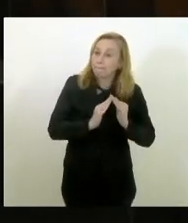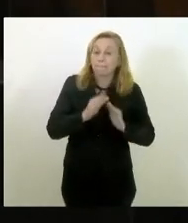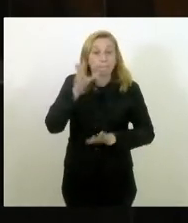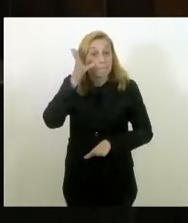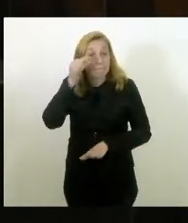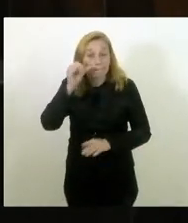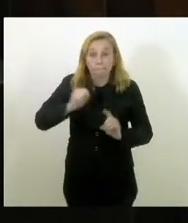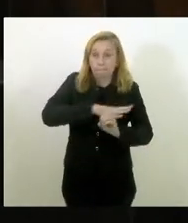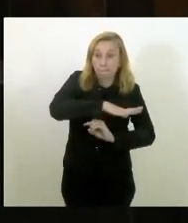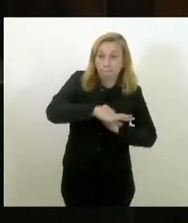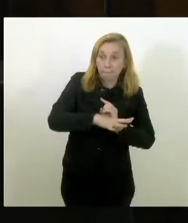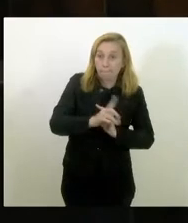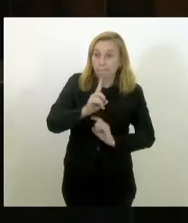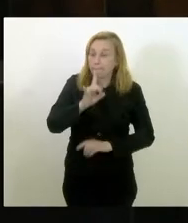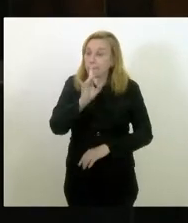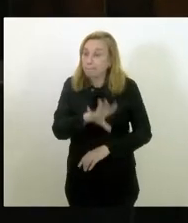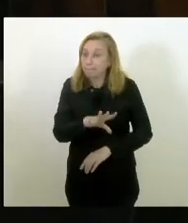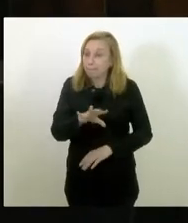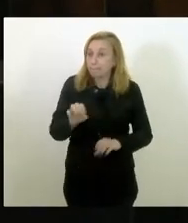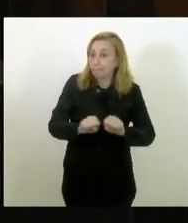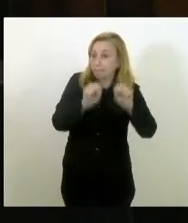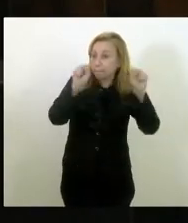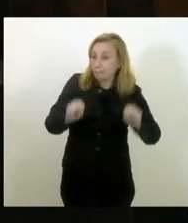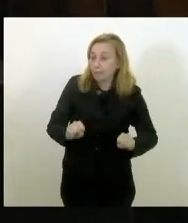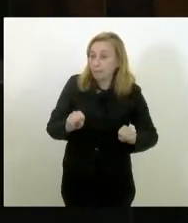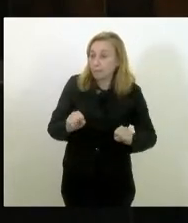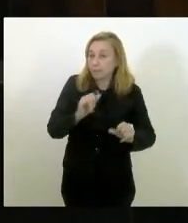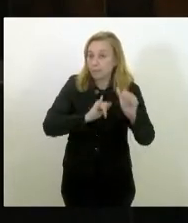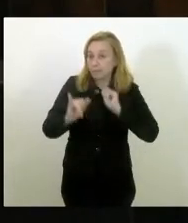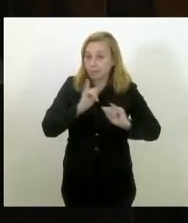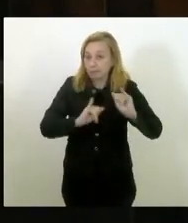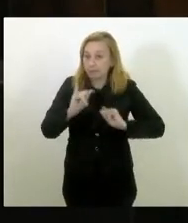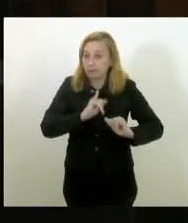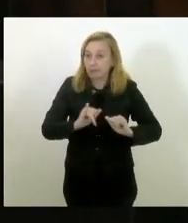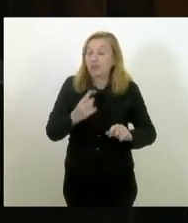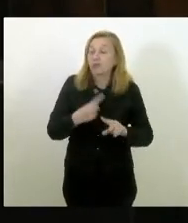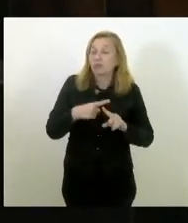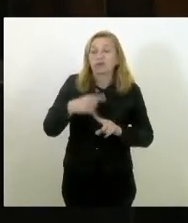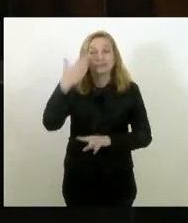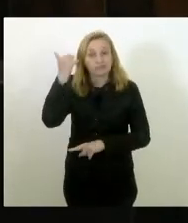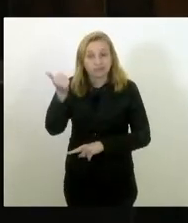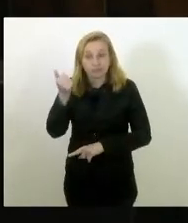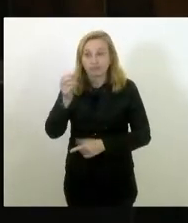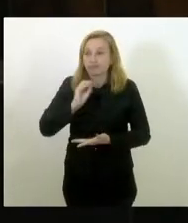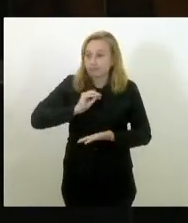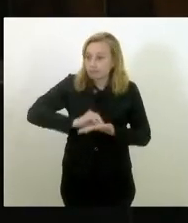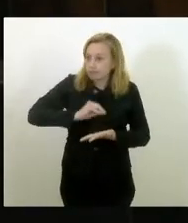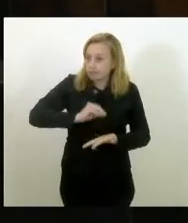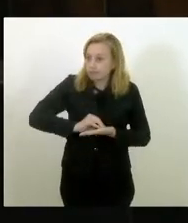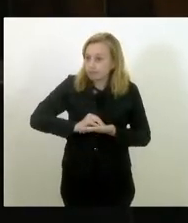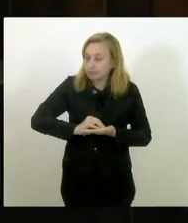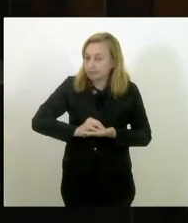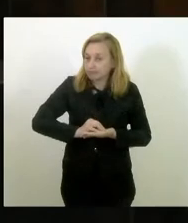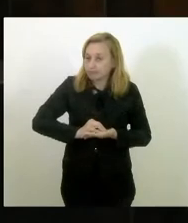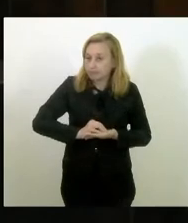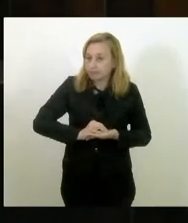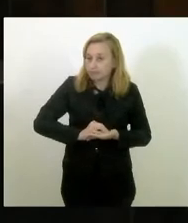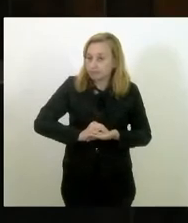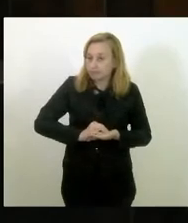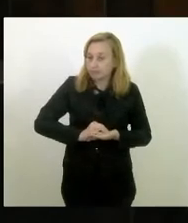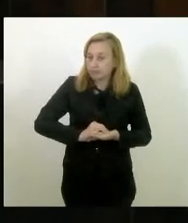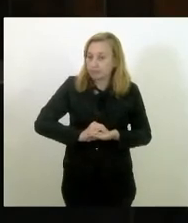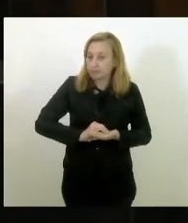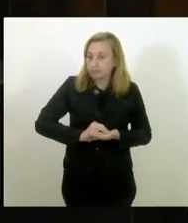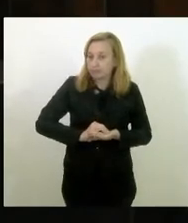interesse social e não só um sistema de informação, porque a gente sabe que falta esse retrato mais